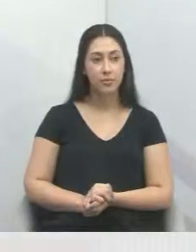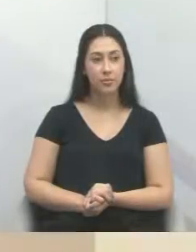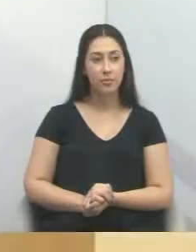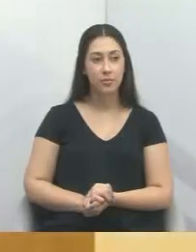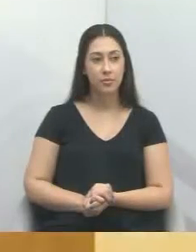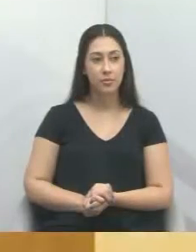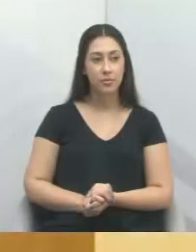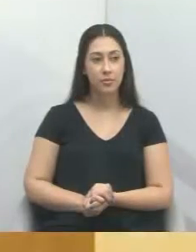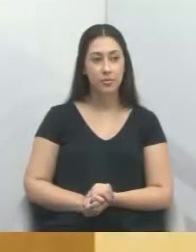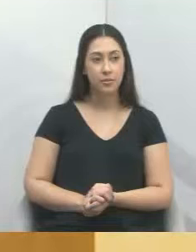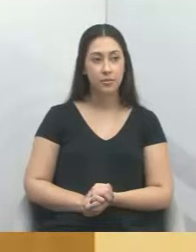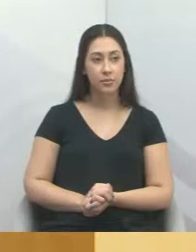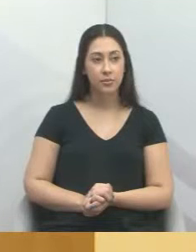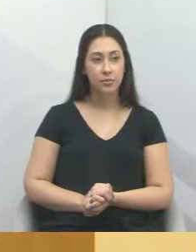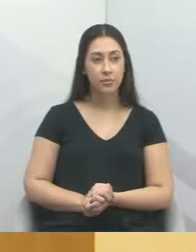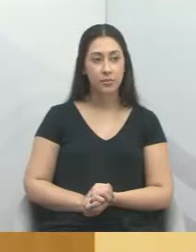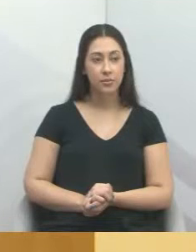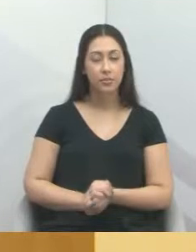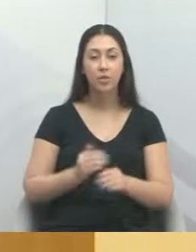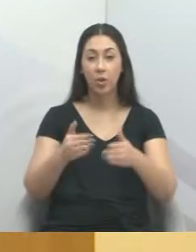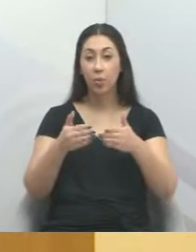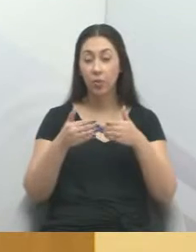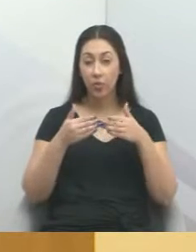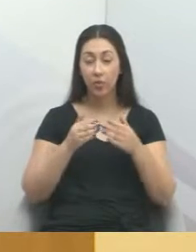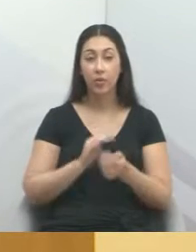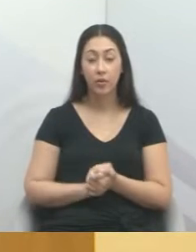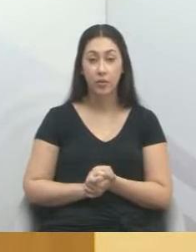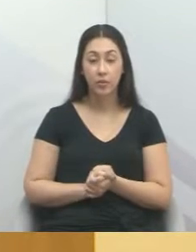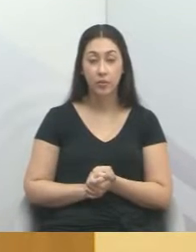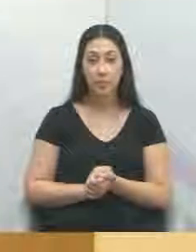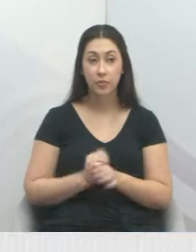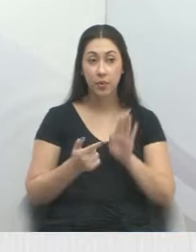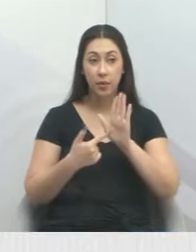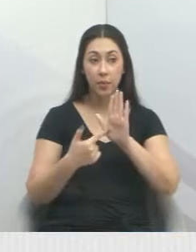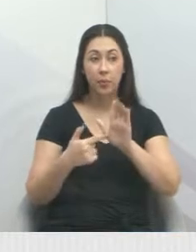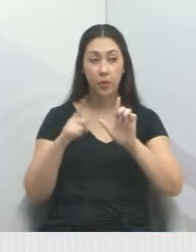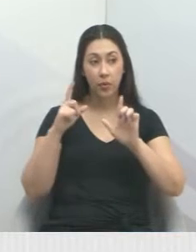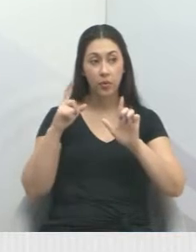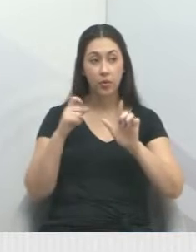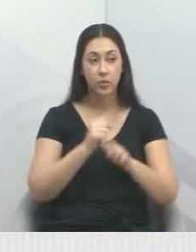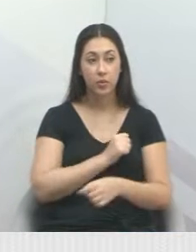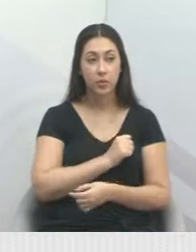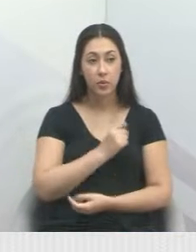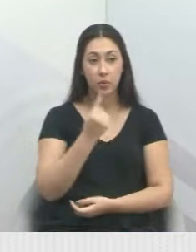Por favor, coloca a foto 1.